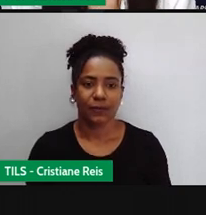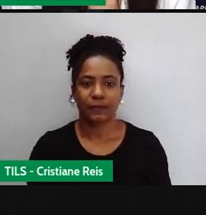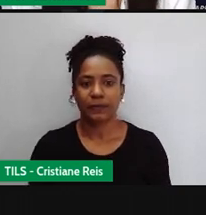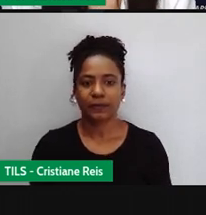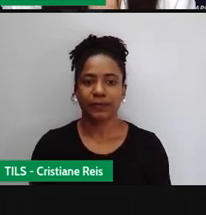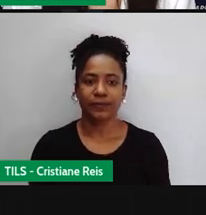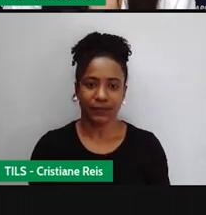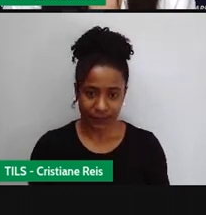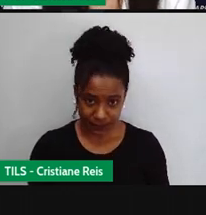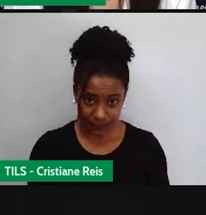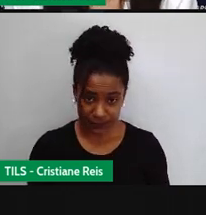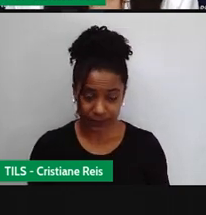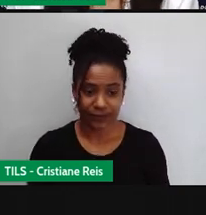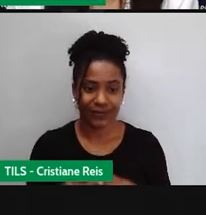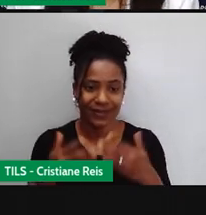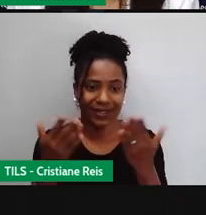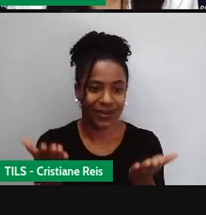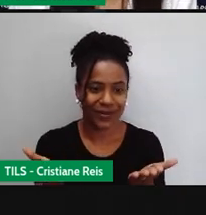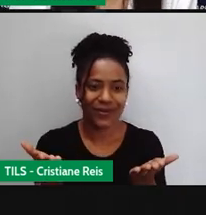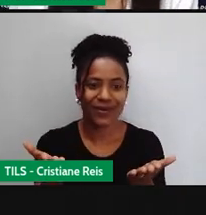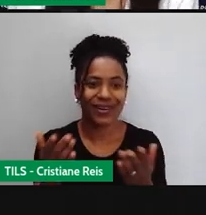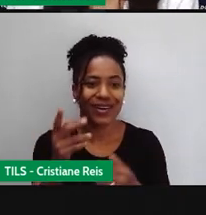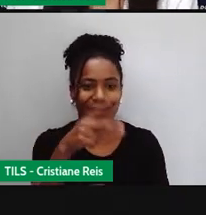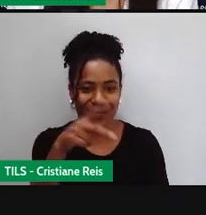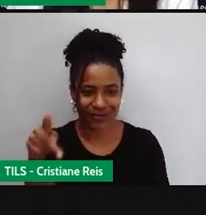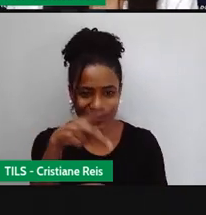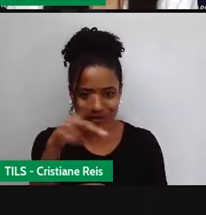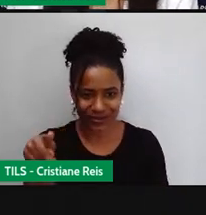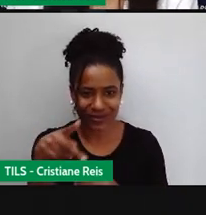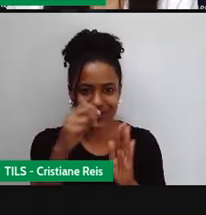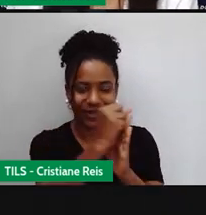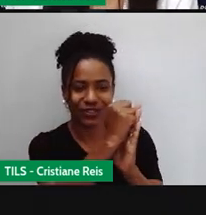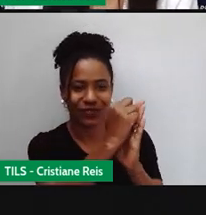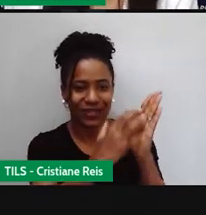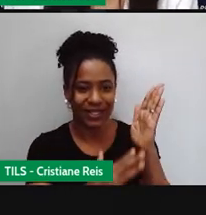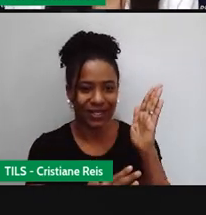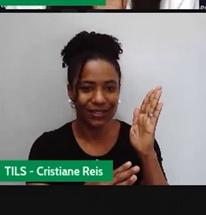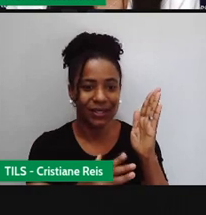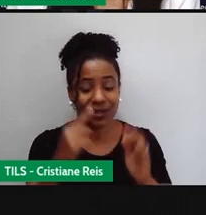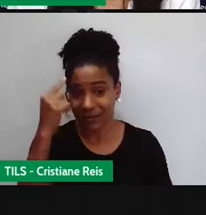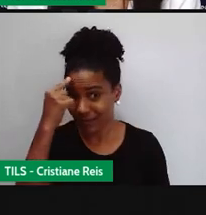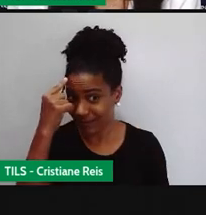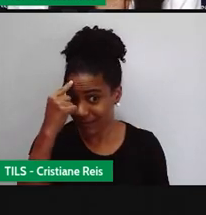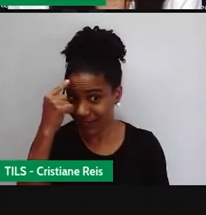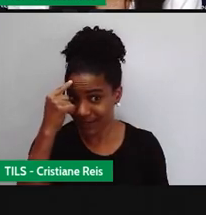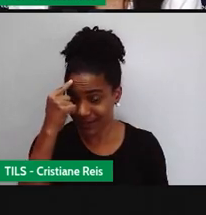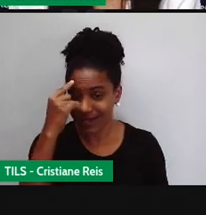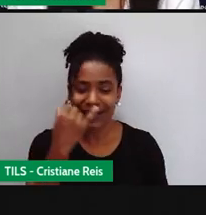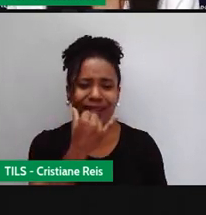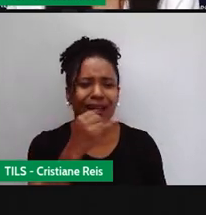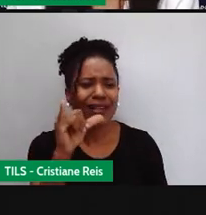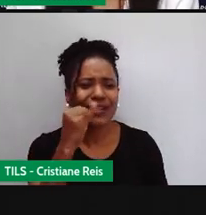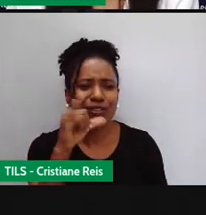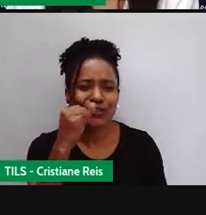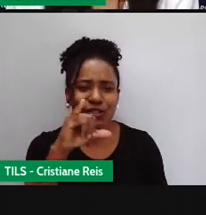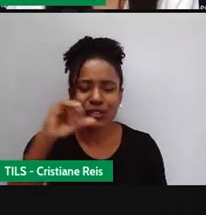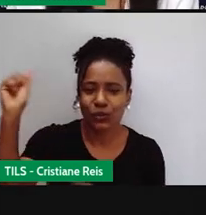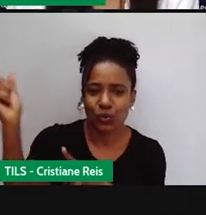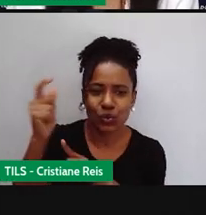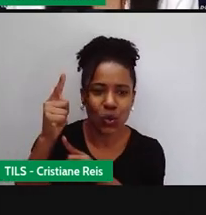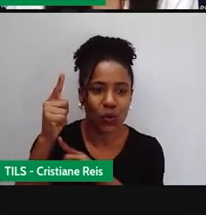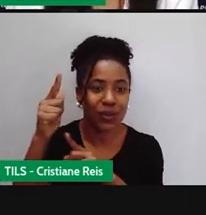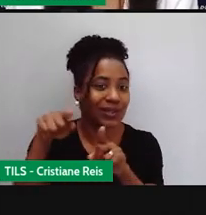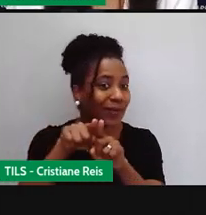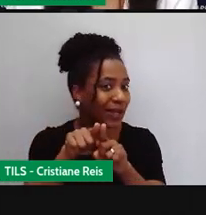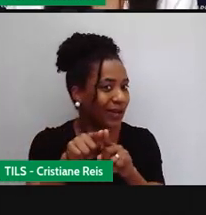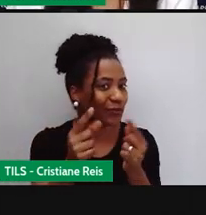E a PRO tem agora um desafio para a gente pensar aí nessa produção de energia solar e nessa redução na hora